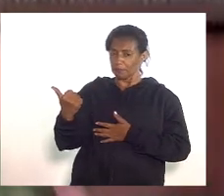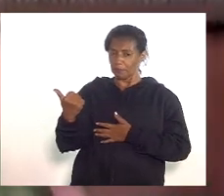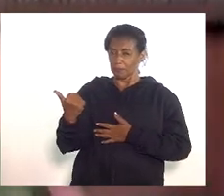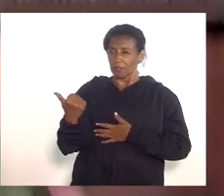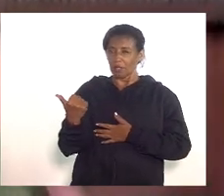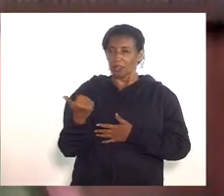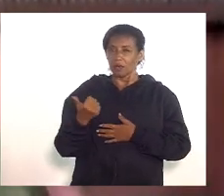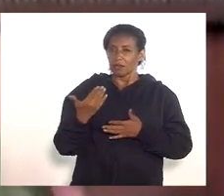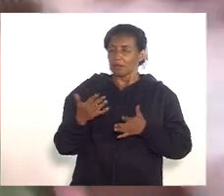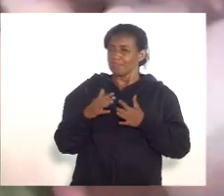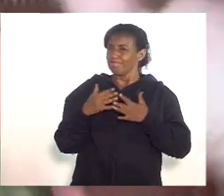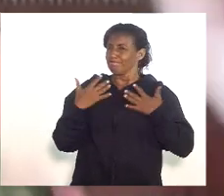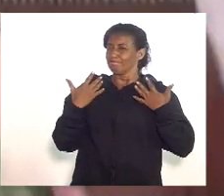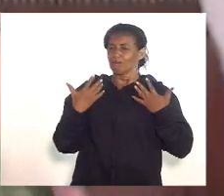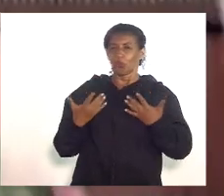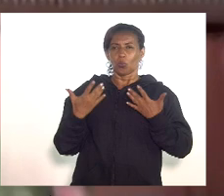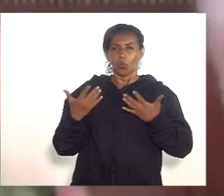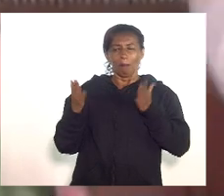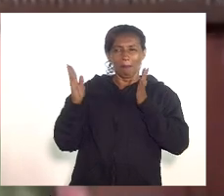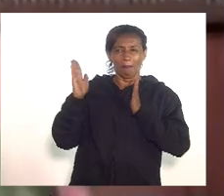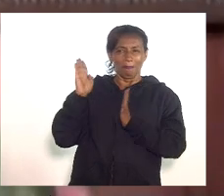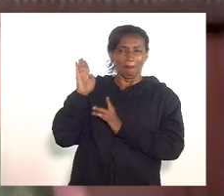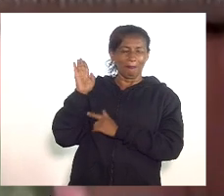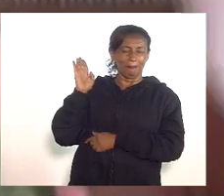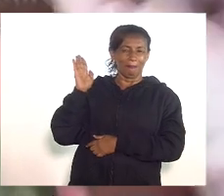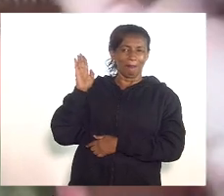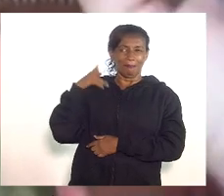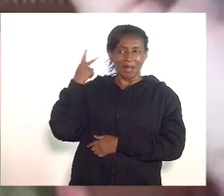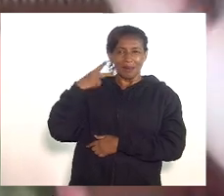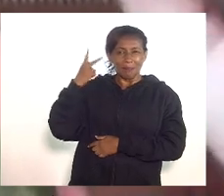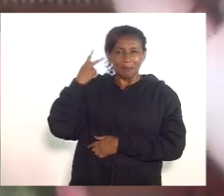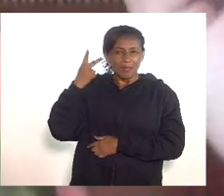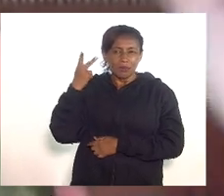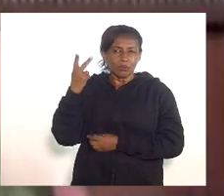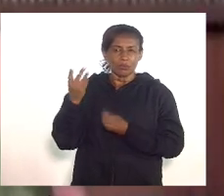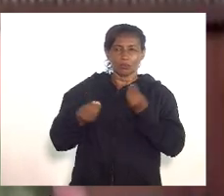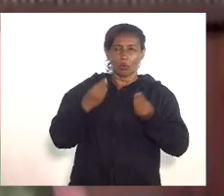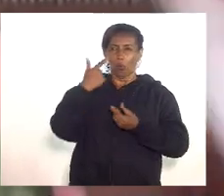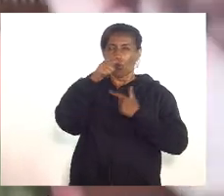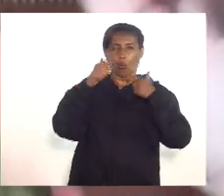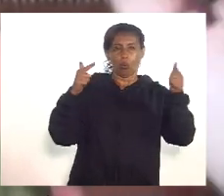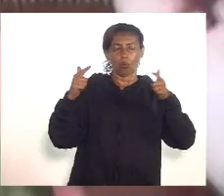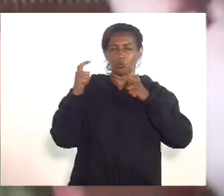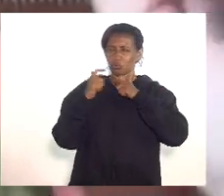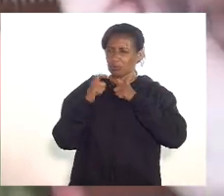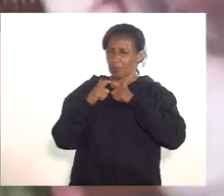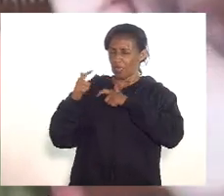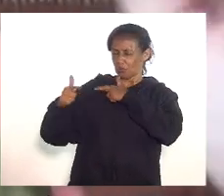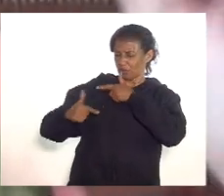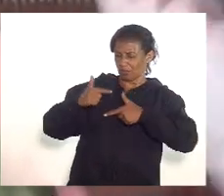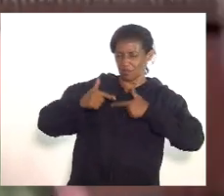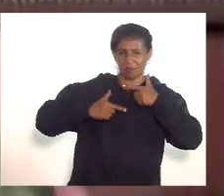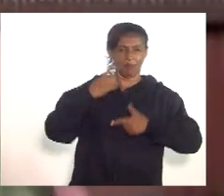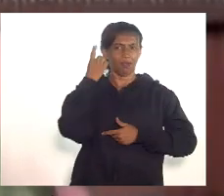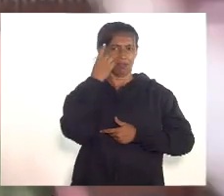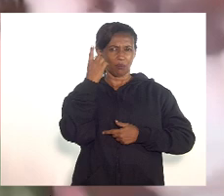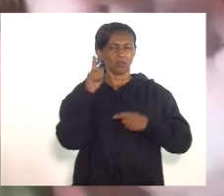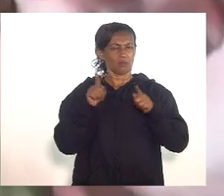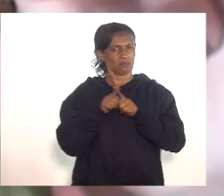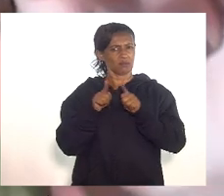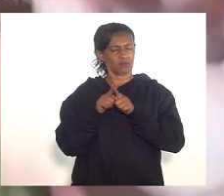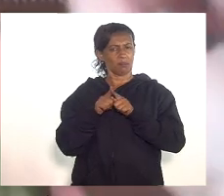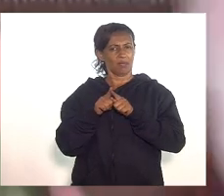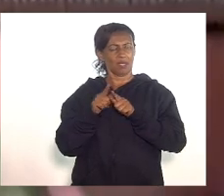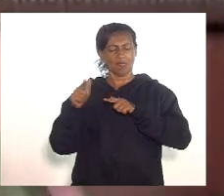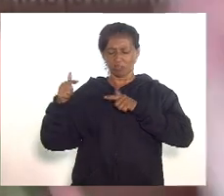sensibilização do parlamento os outros médicos que aqui estão conosco exercendo o seu papel